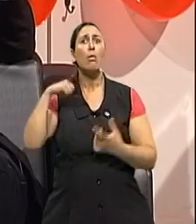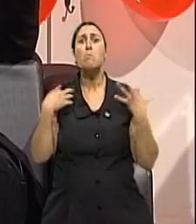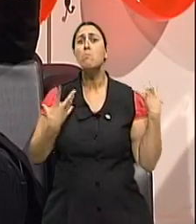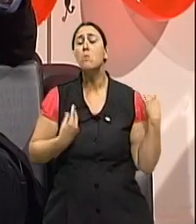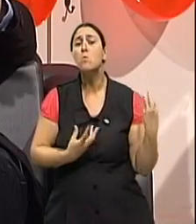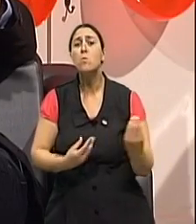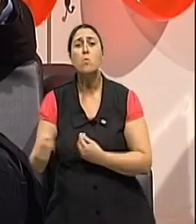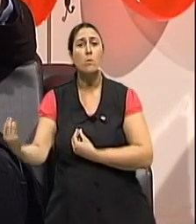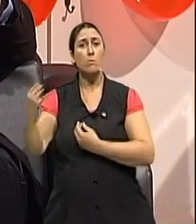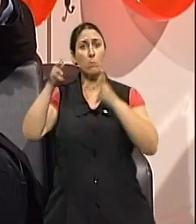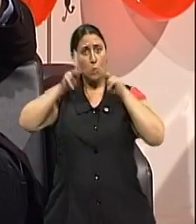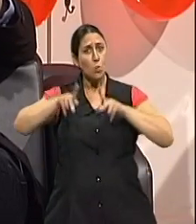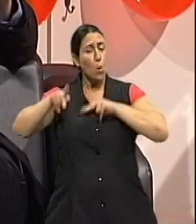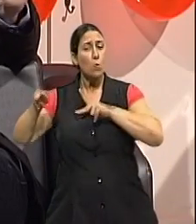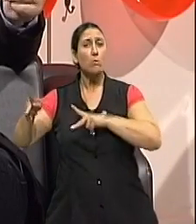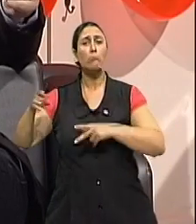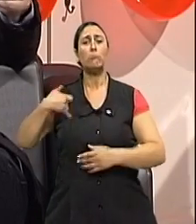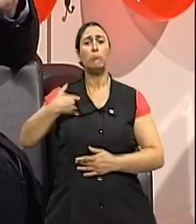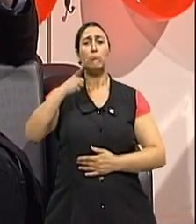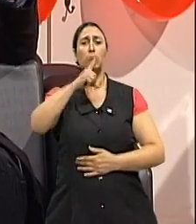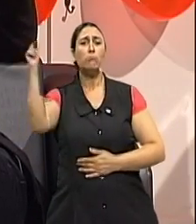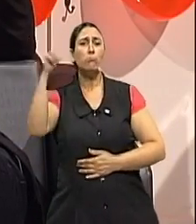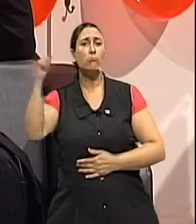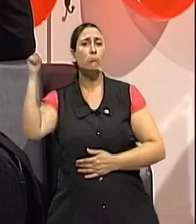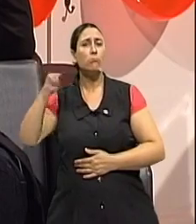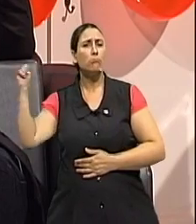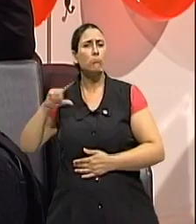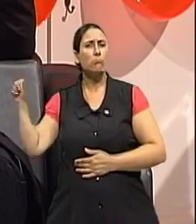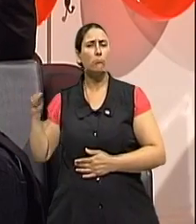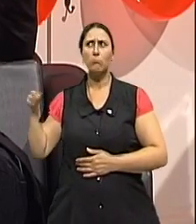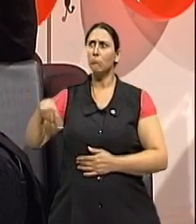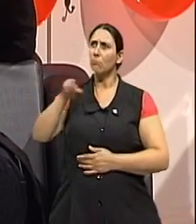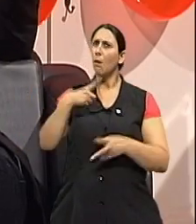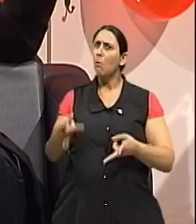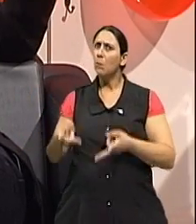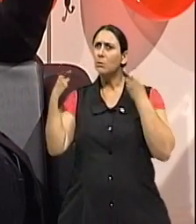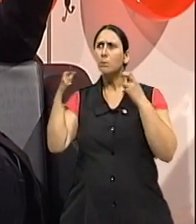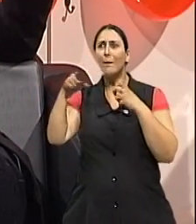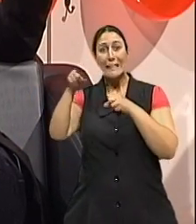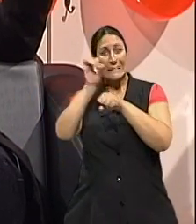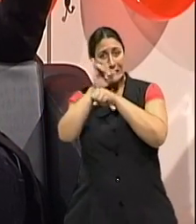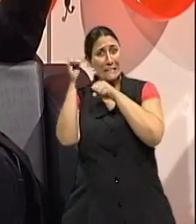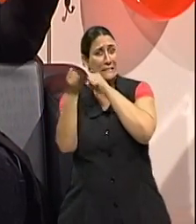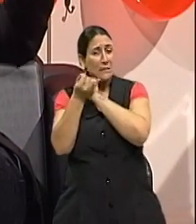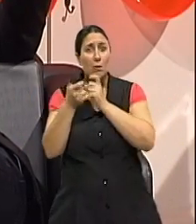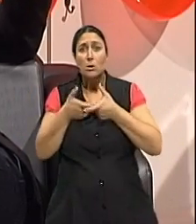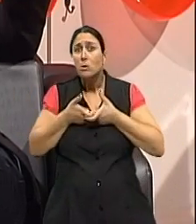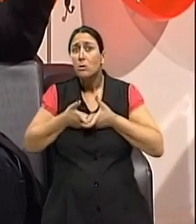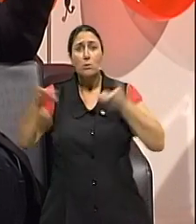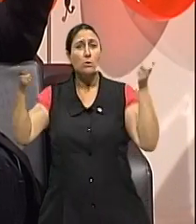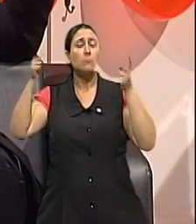algumas peculiaridades que podiam trazer mais saúde, um cérebro mais saudável, digamos assim,